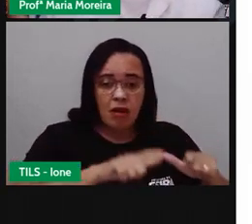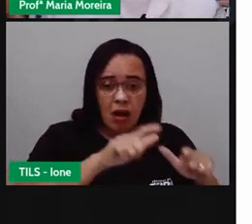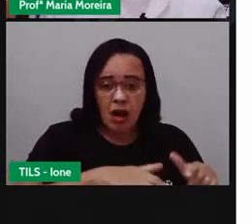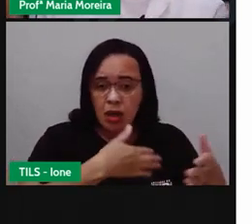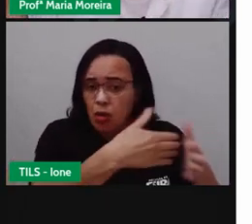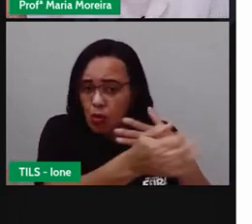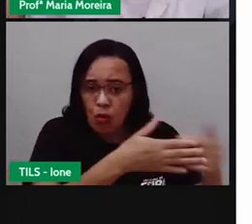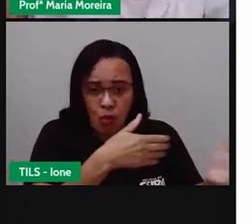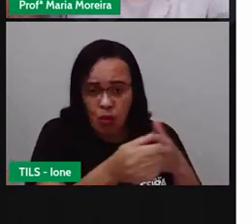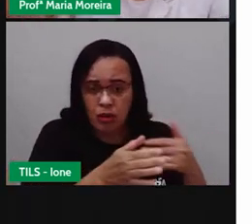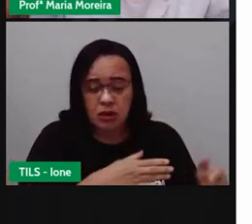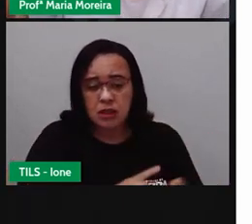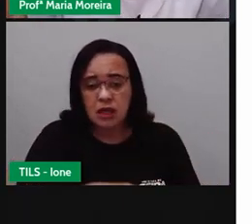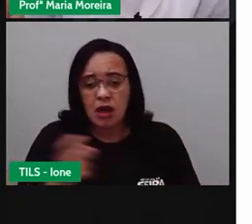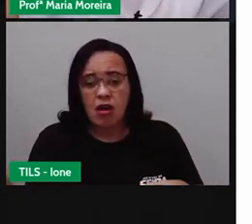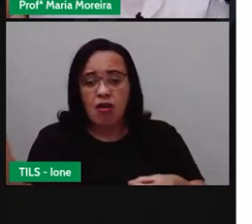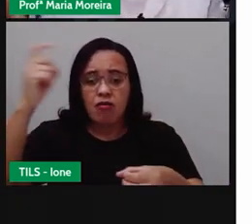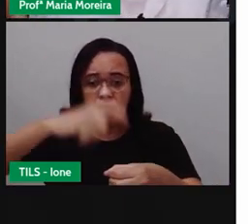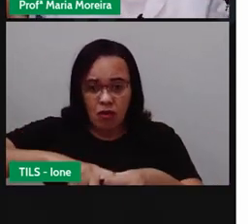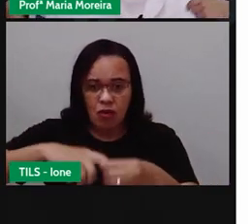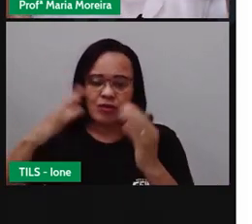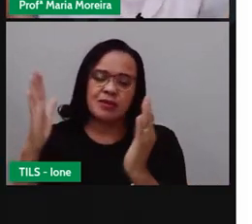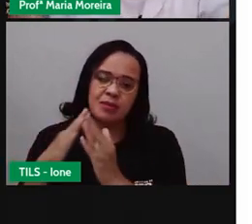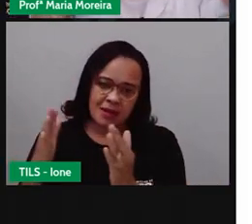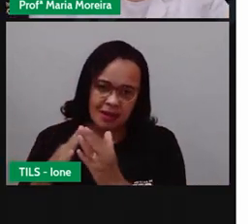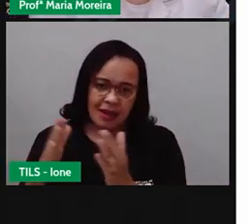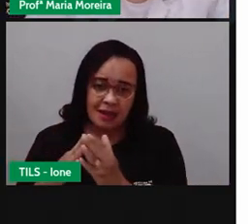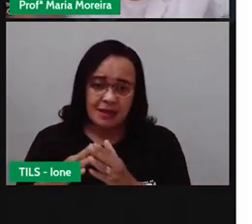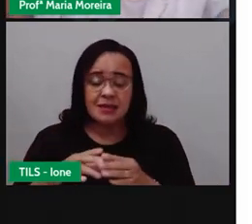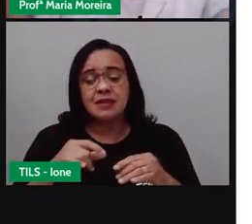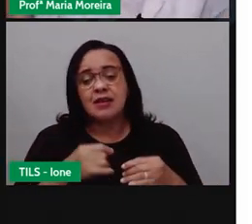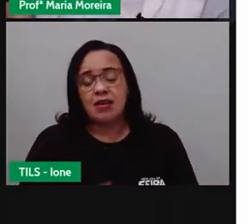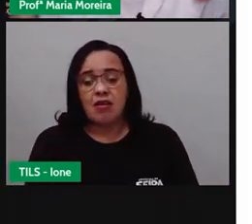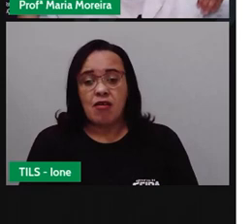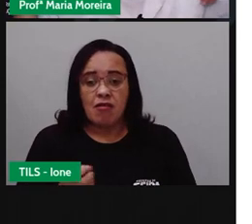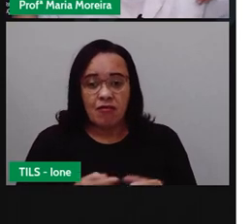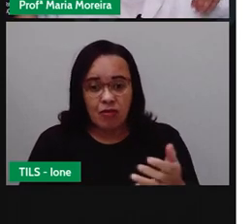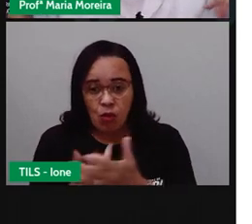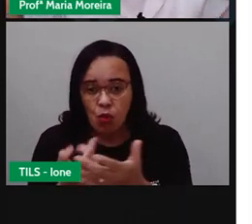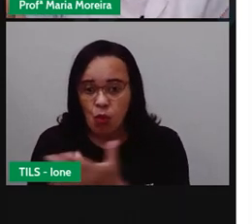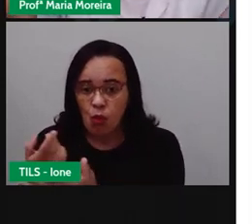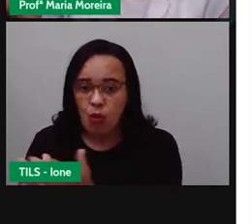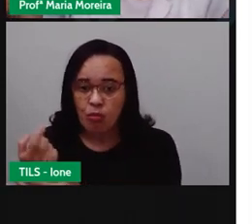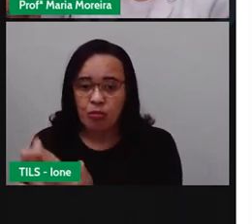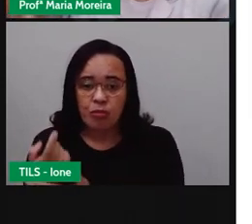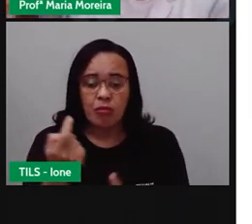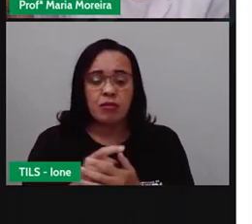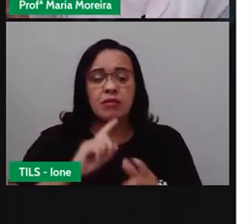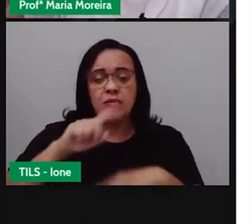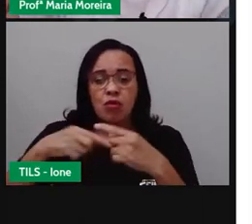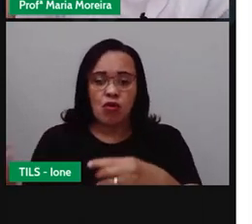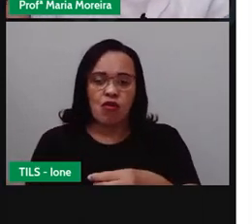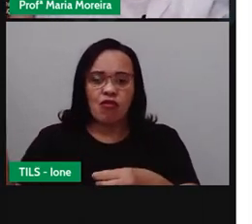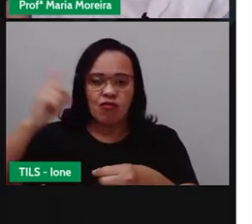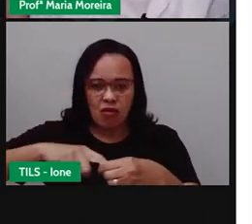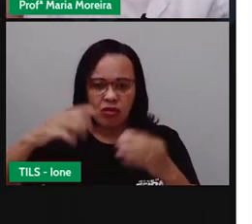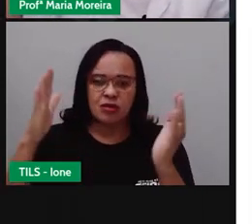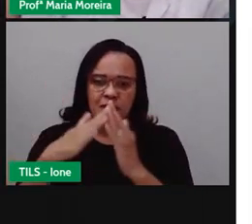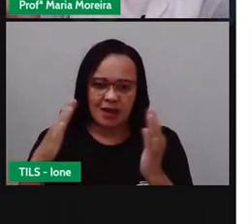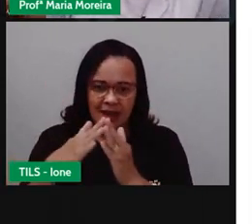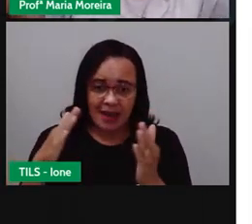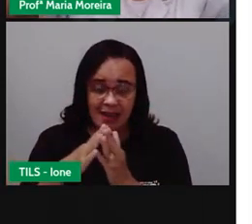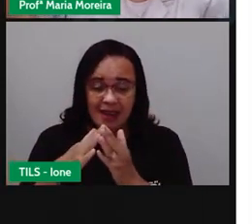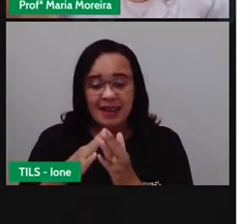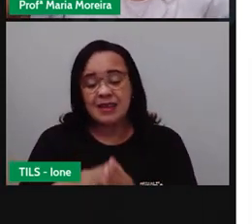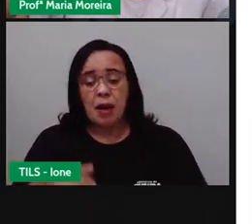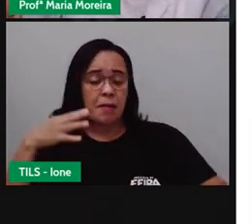Volta. Vou trabalhar? Volto para casa. Vou às compras? Volto para casa. Vou à praia? Volto para casa. Vou ao